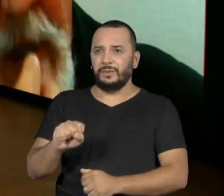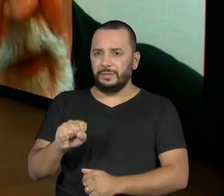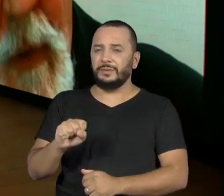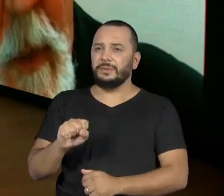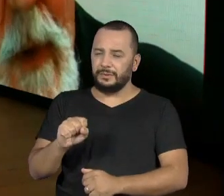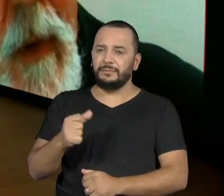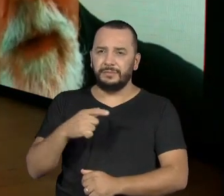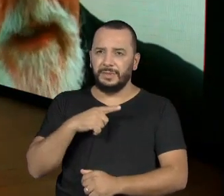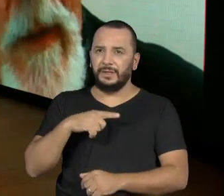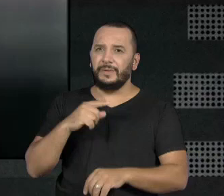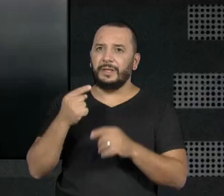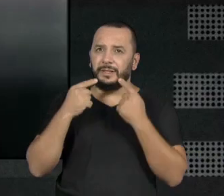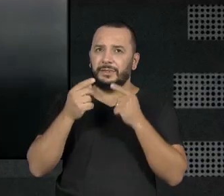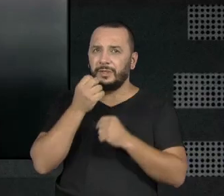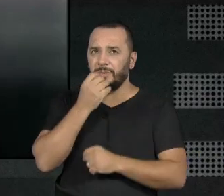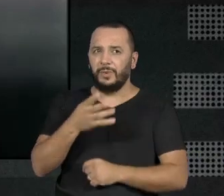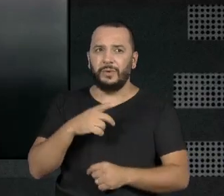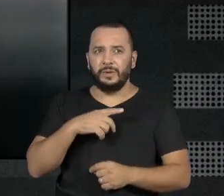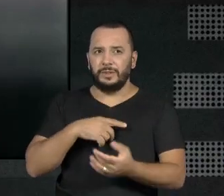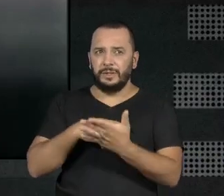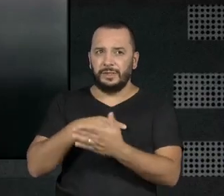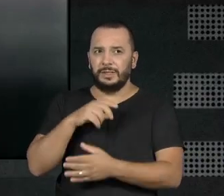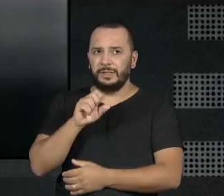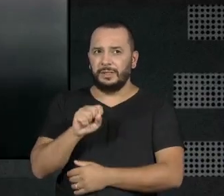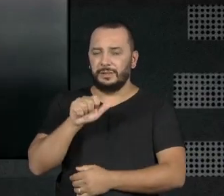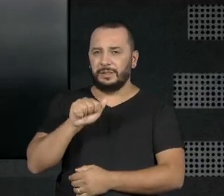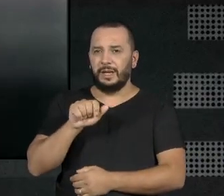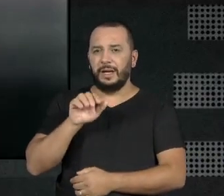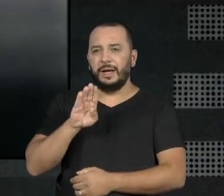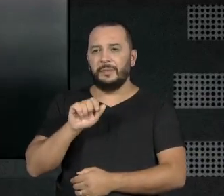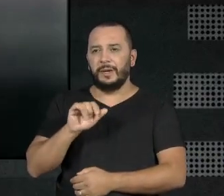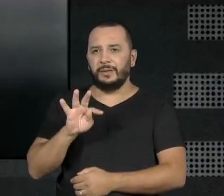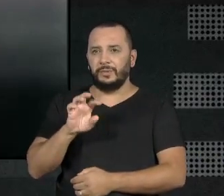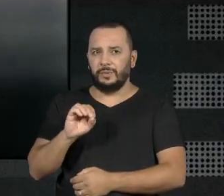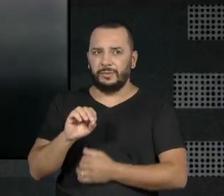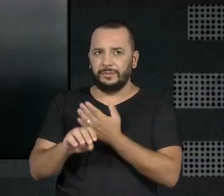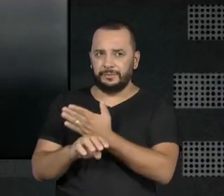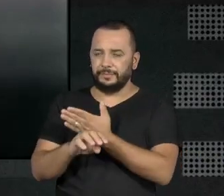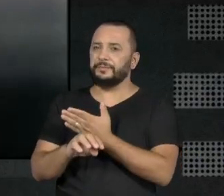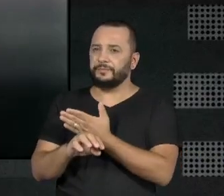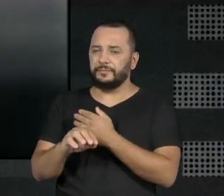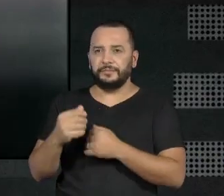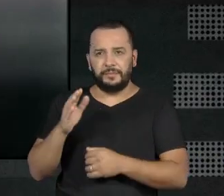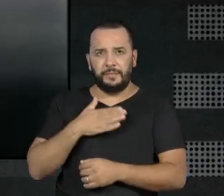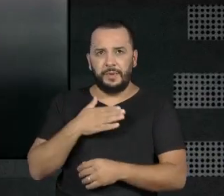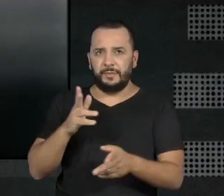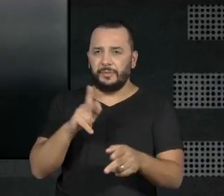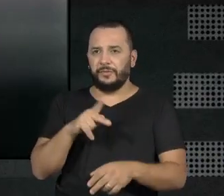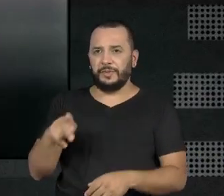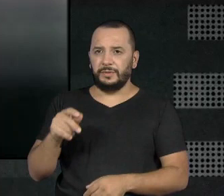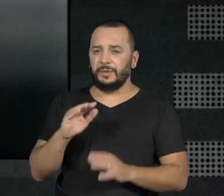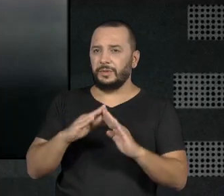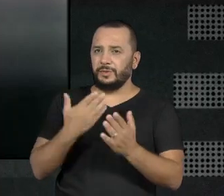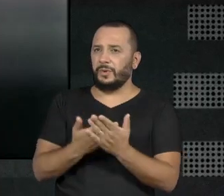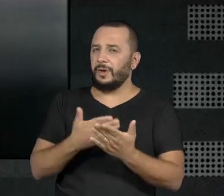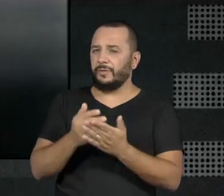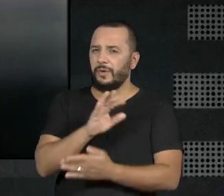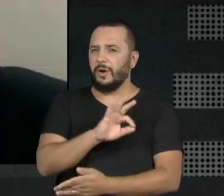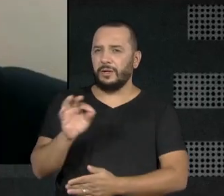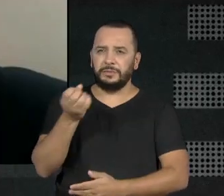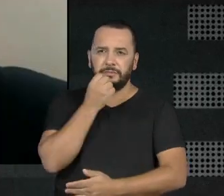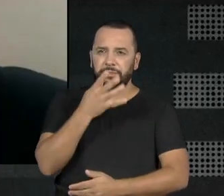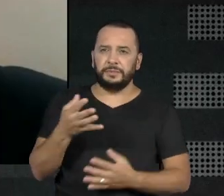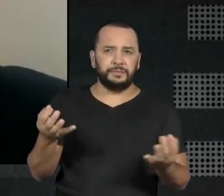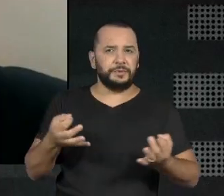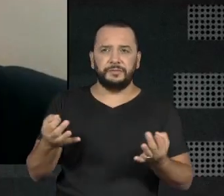Tive uma crítica muito boa do Sábado Magaldi, que tinha sido professor meu da escola, né? Foi ótimo. Valeu a pena. Esse exercício de